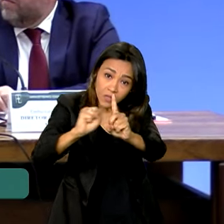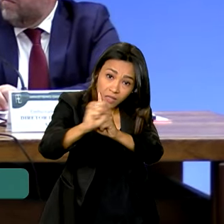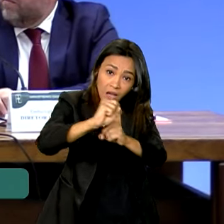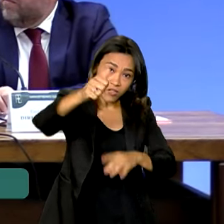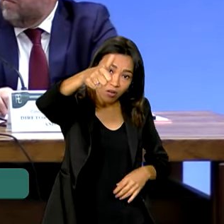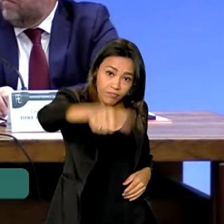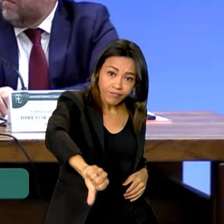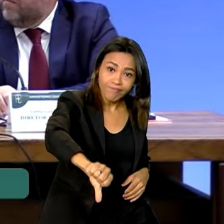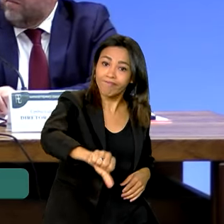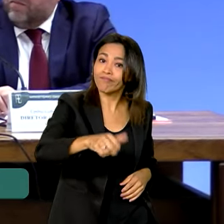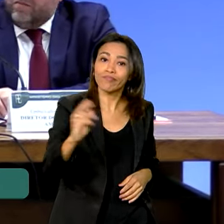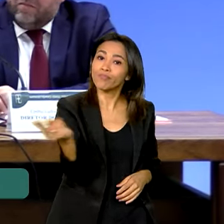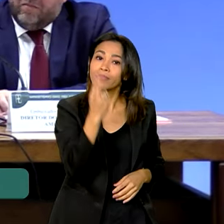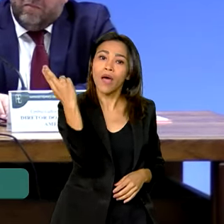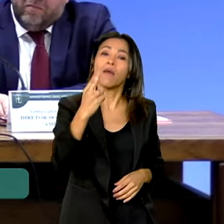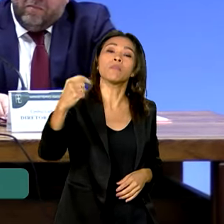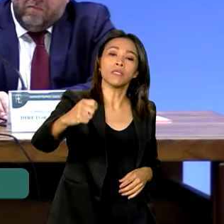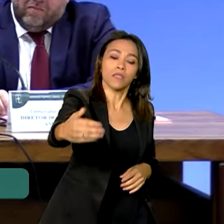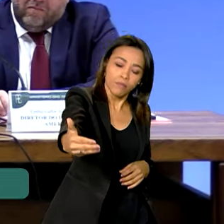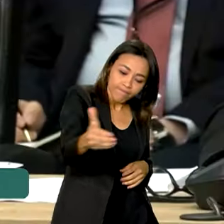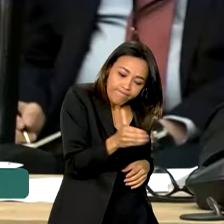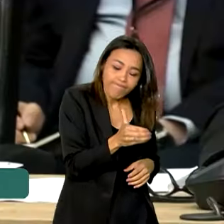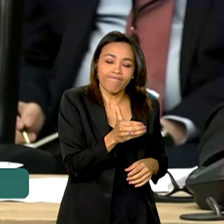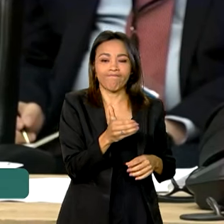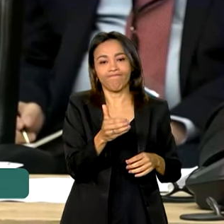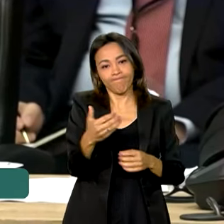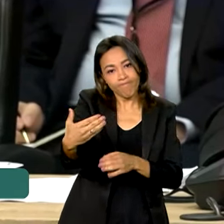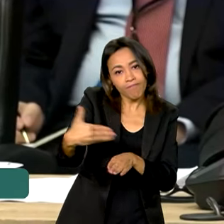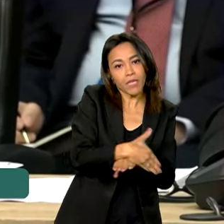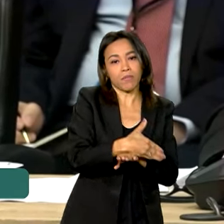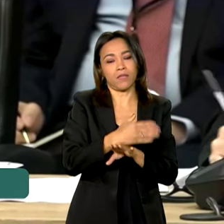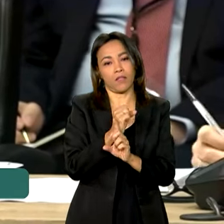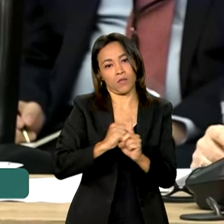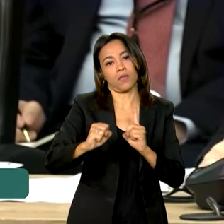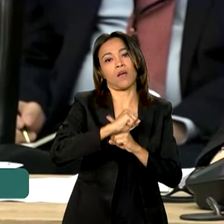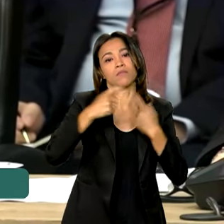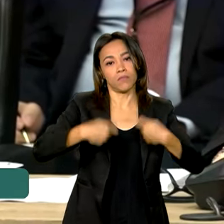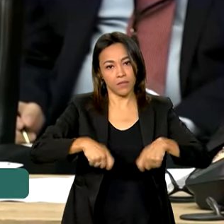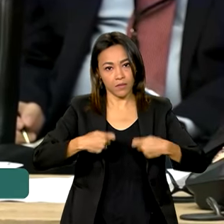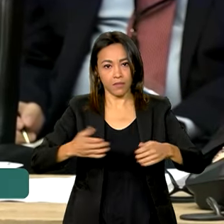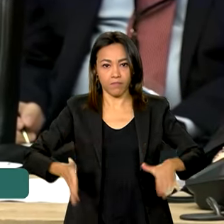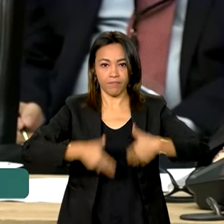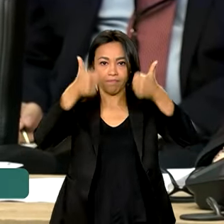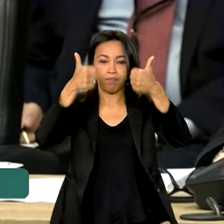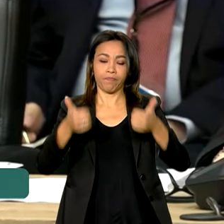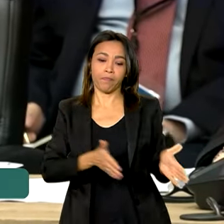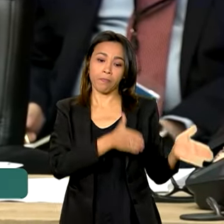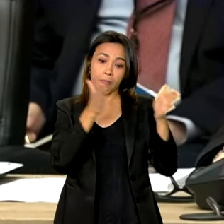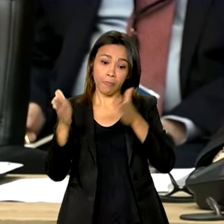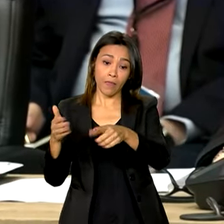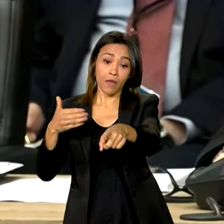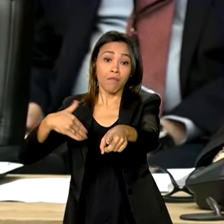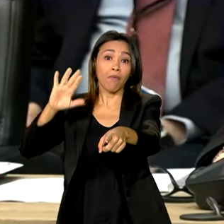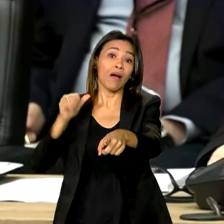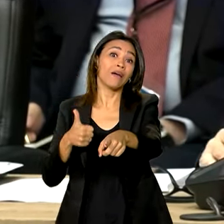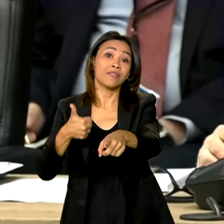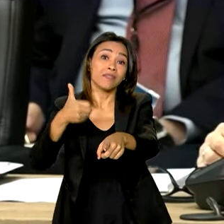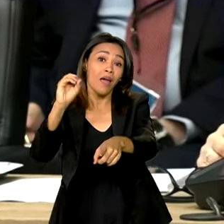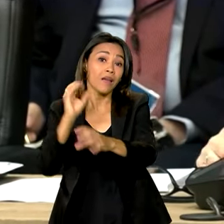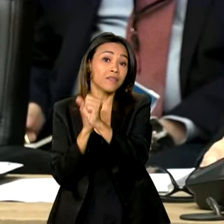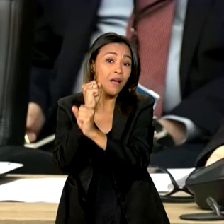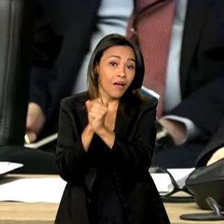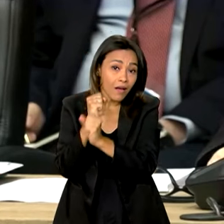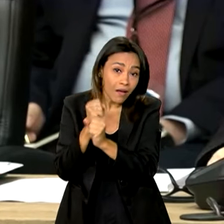ouvir a sociedade o que ela espera do Mercosul. São mais de três décadas de conquistas, a começar pela multiplicação